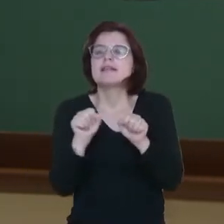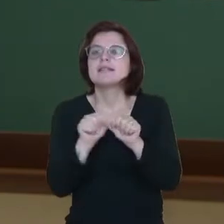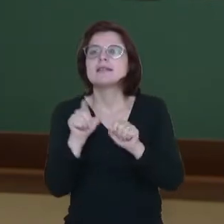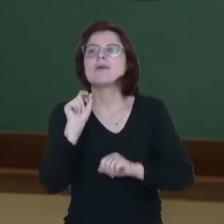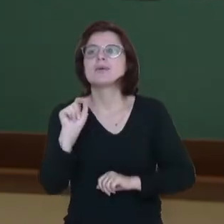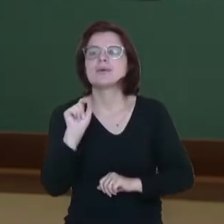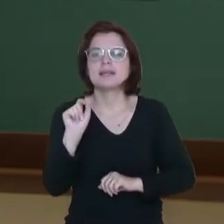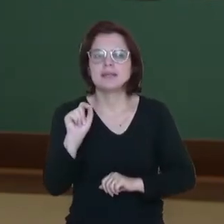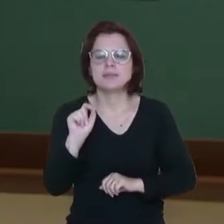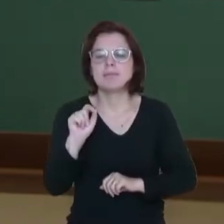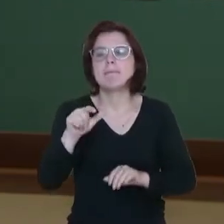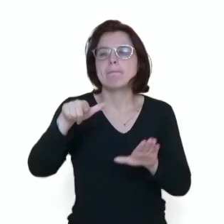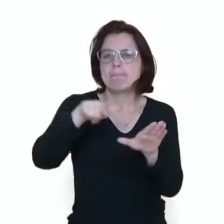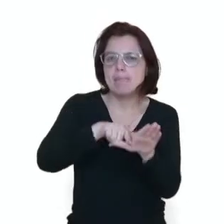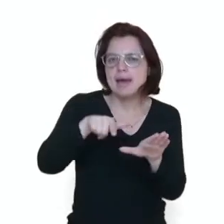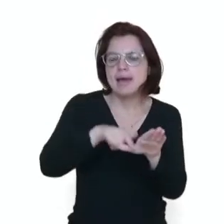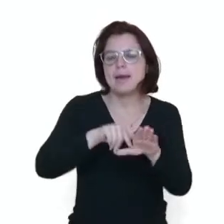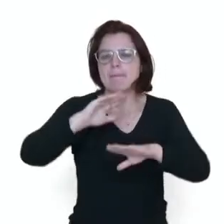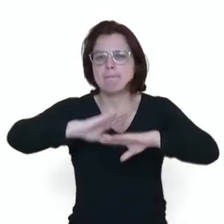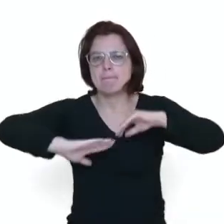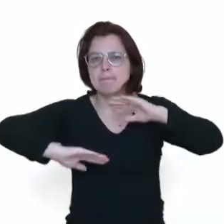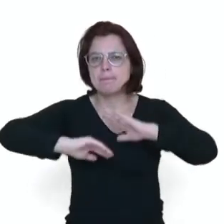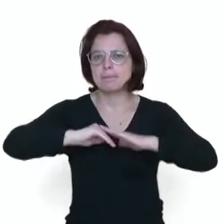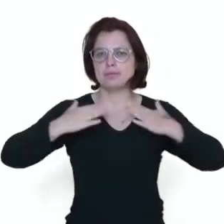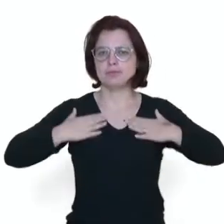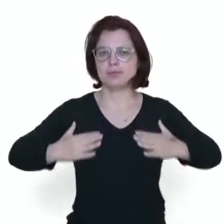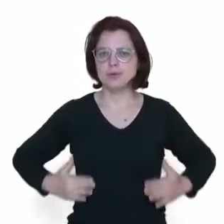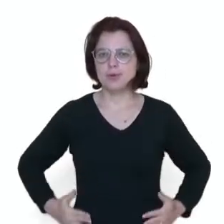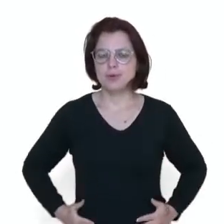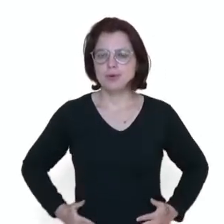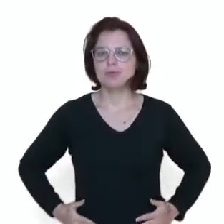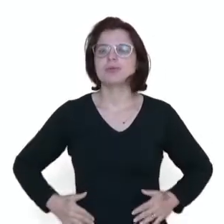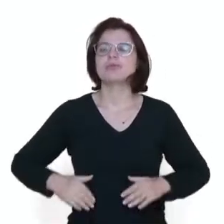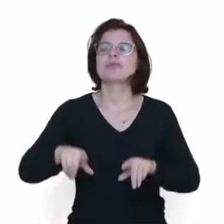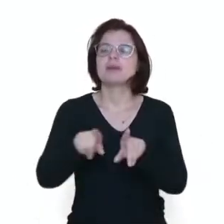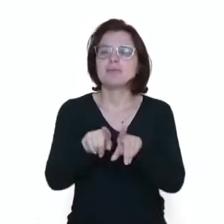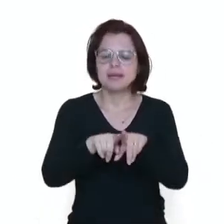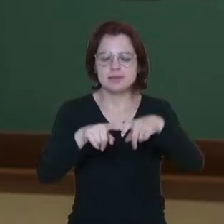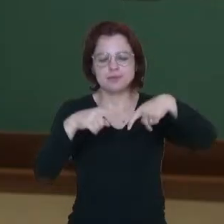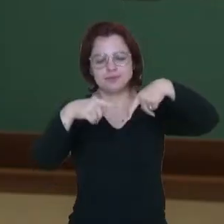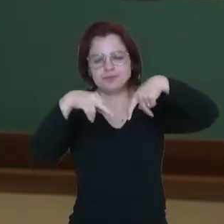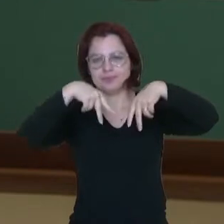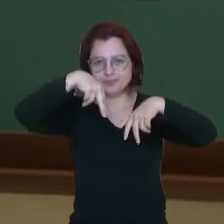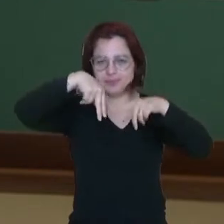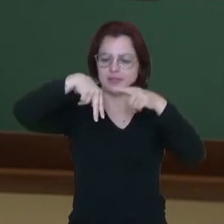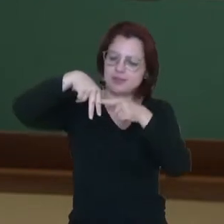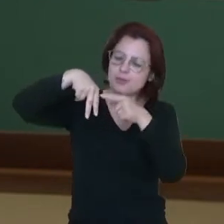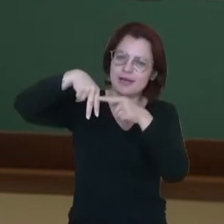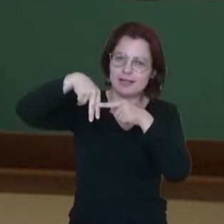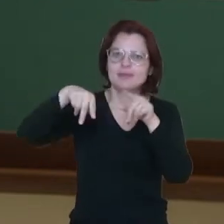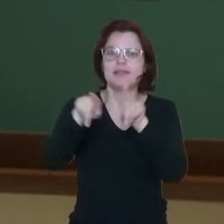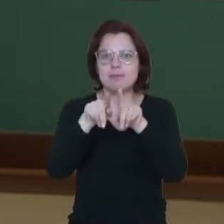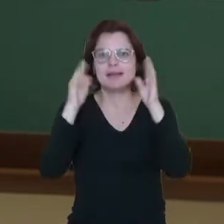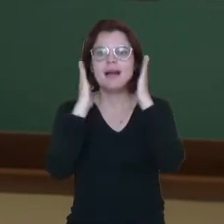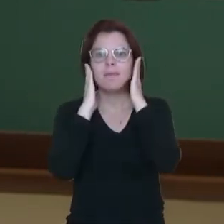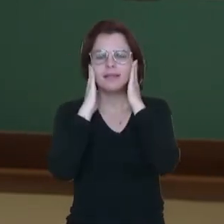o uso dos pés, das mãos, do tronco, do joelho e também da cabeça.